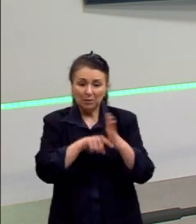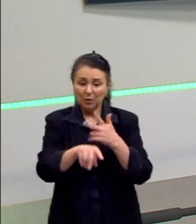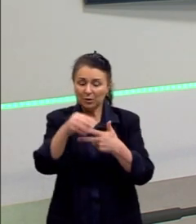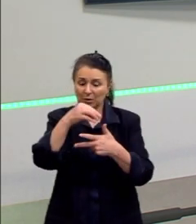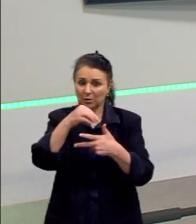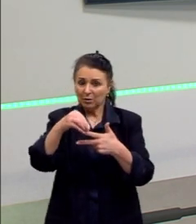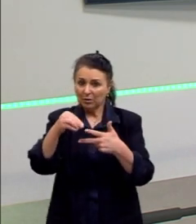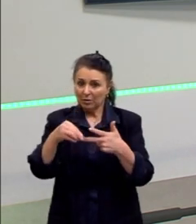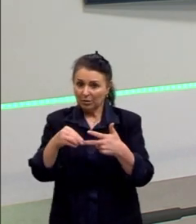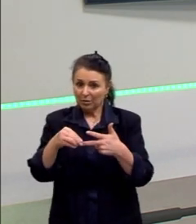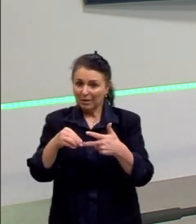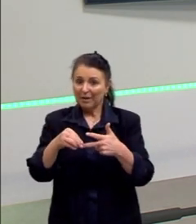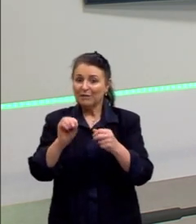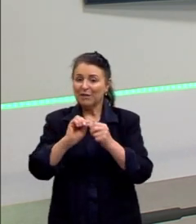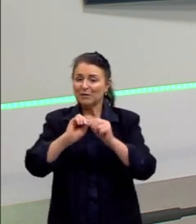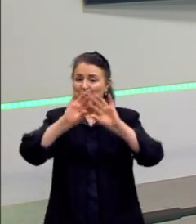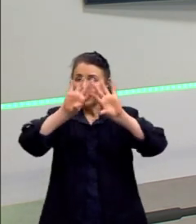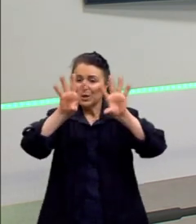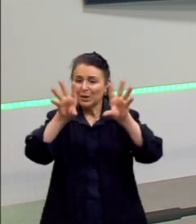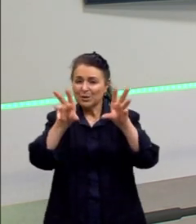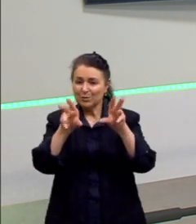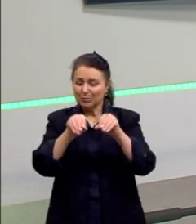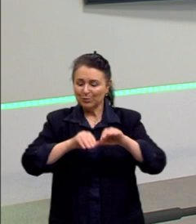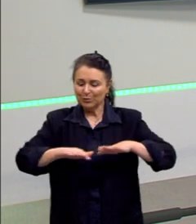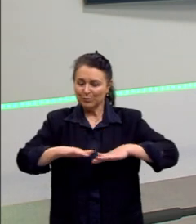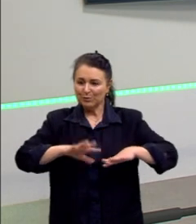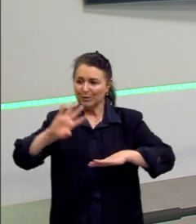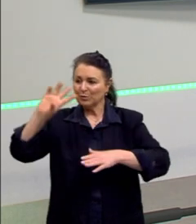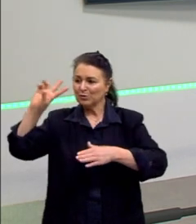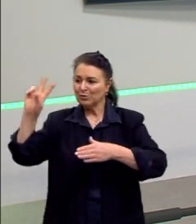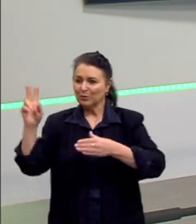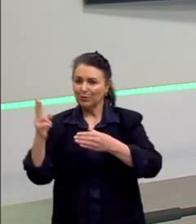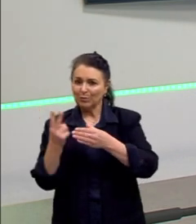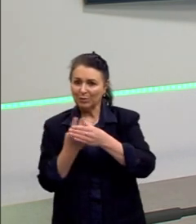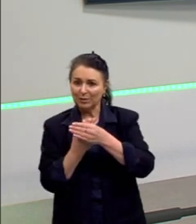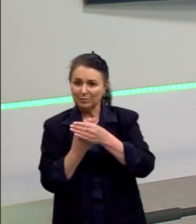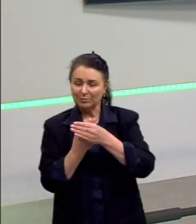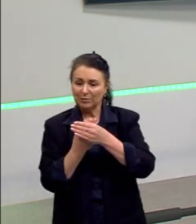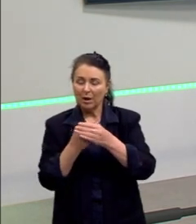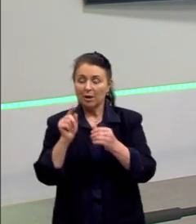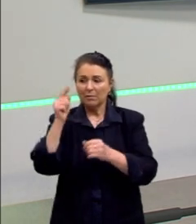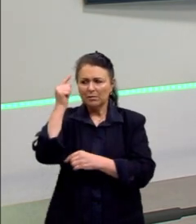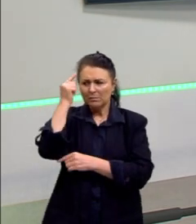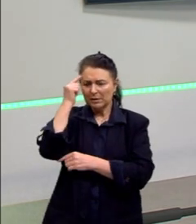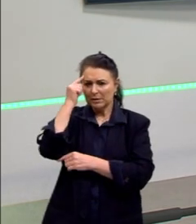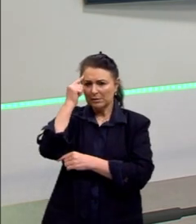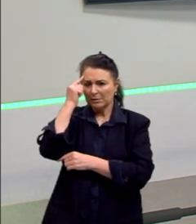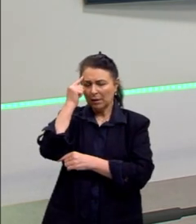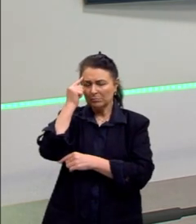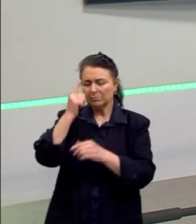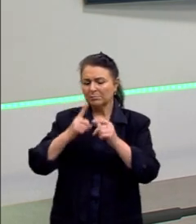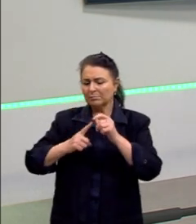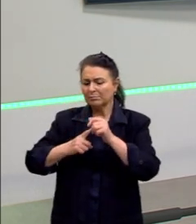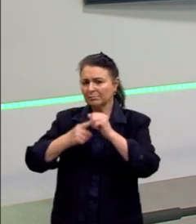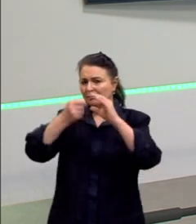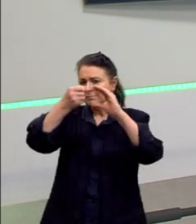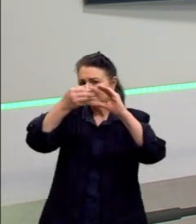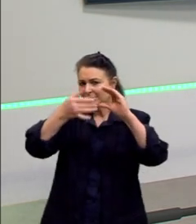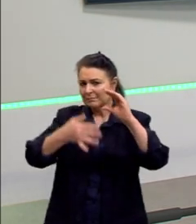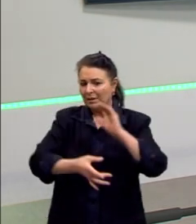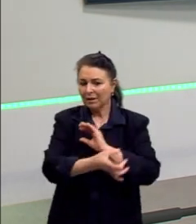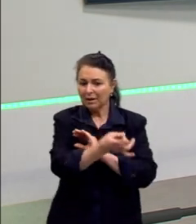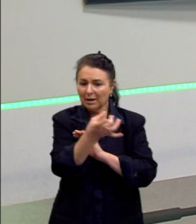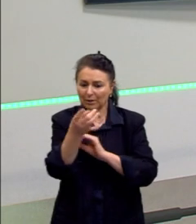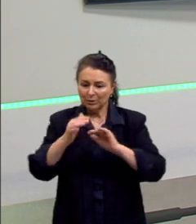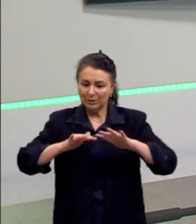traz um resuminho de cada um dos movimentos de vanguarda, nos faz pensar sobre a principal característica de cada